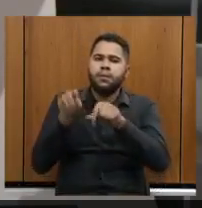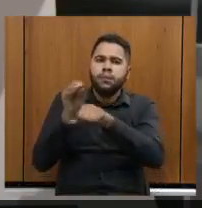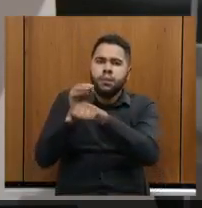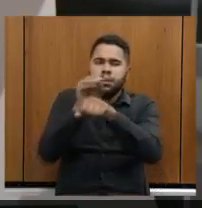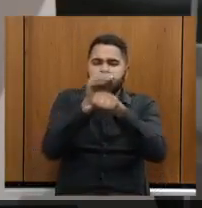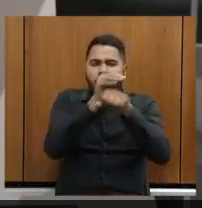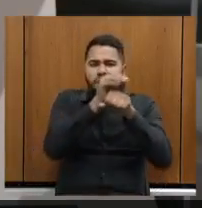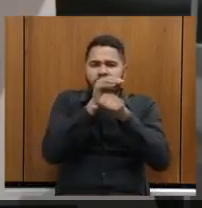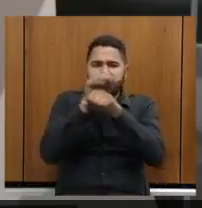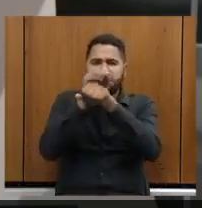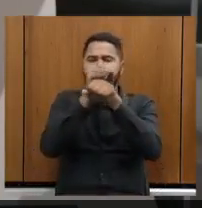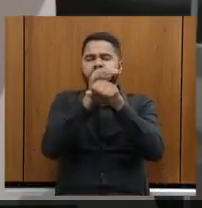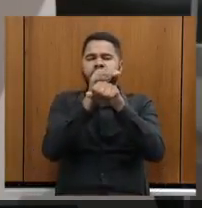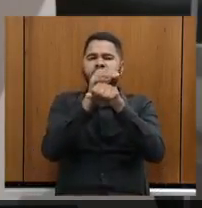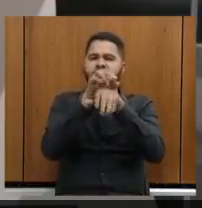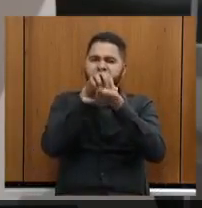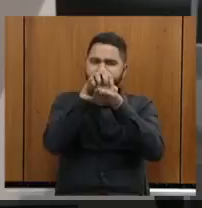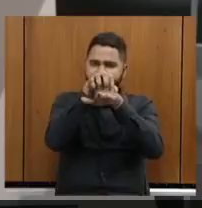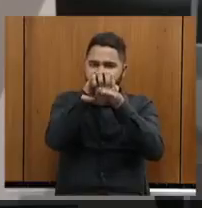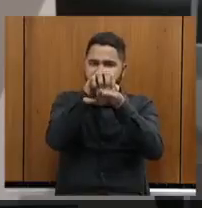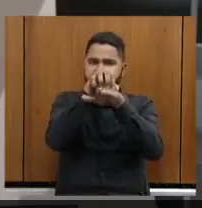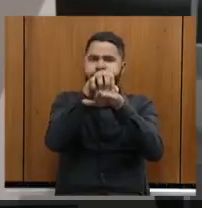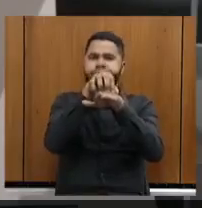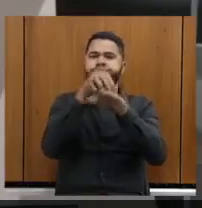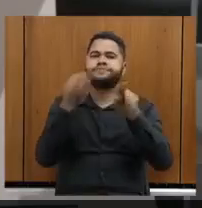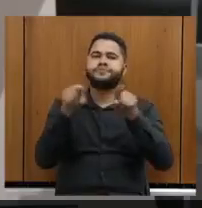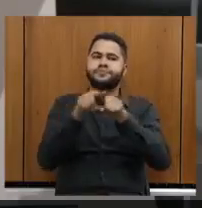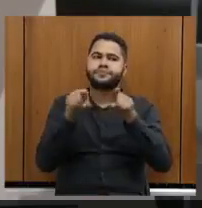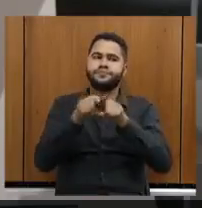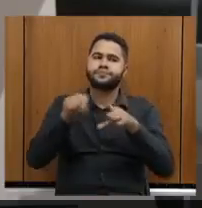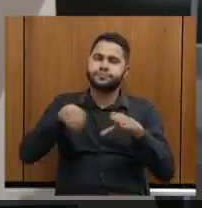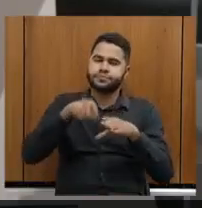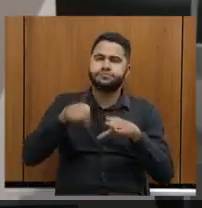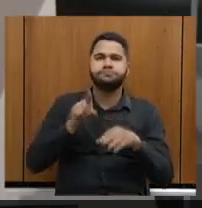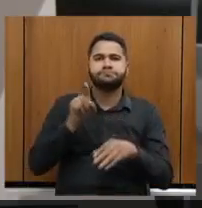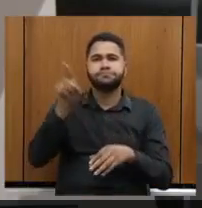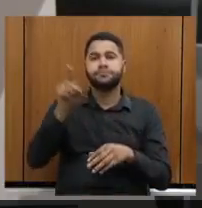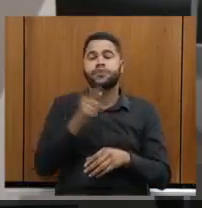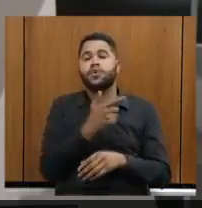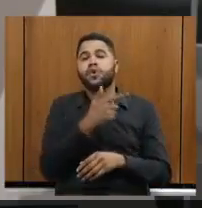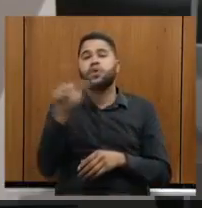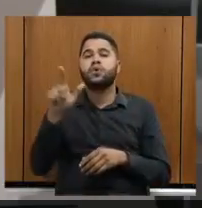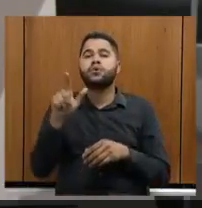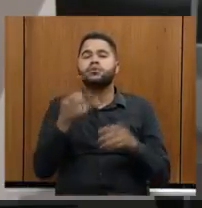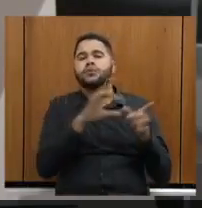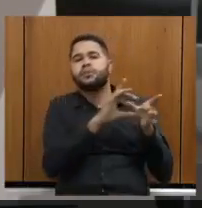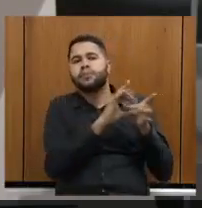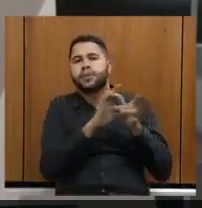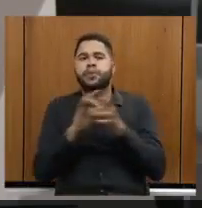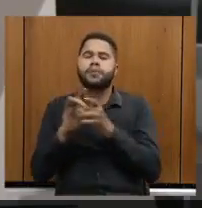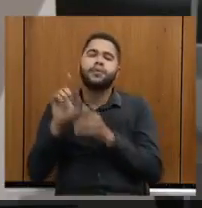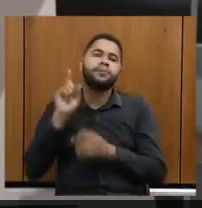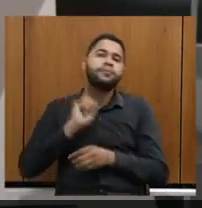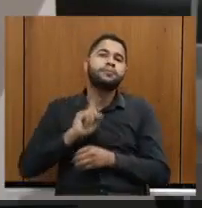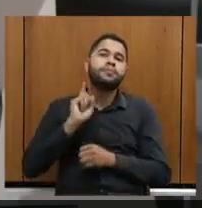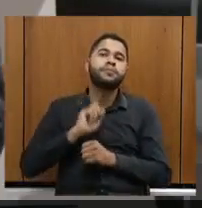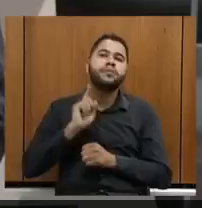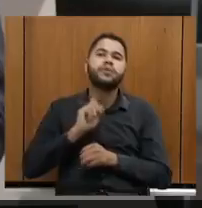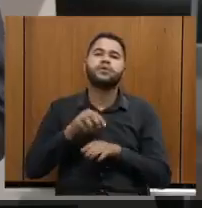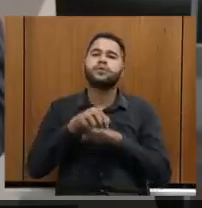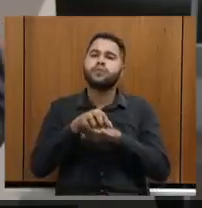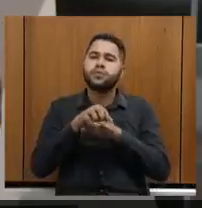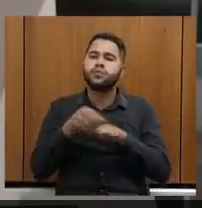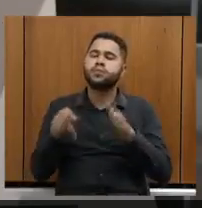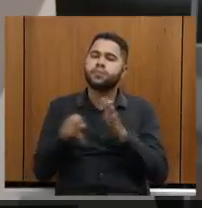do turismo, da gastronomia, estão lá. Outras campanhas, temos Minas para o Brasil... Minas, o turismo de